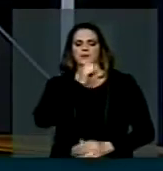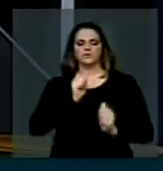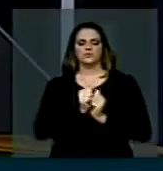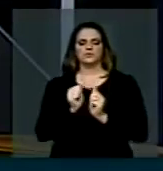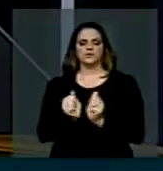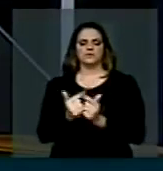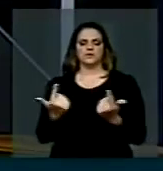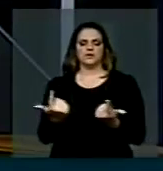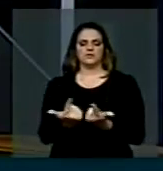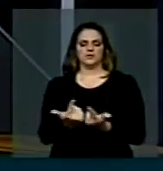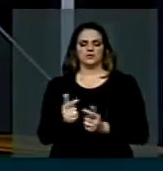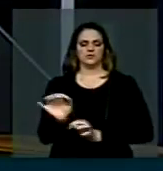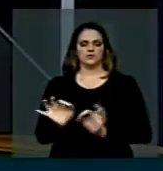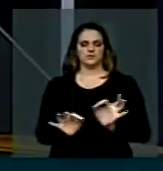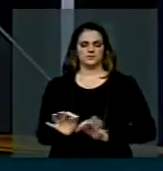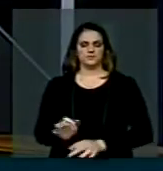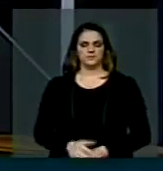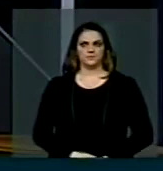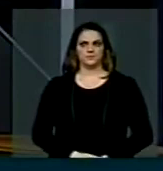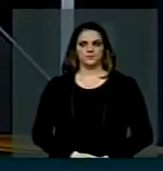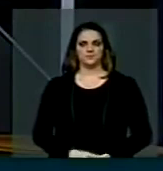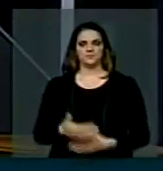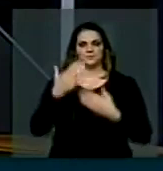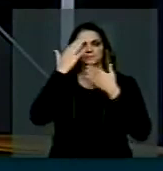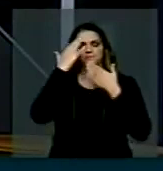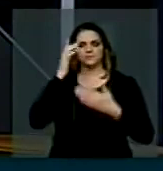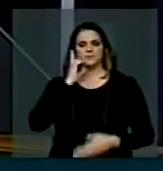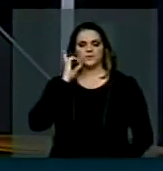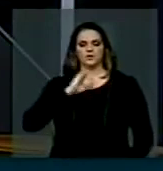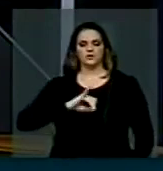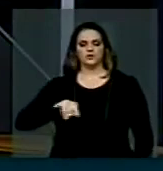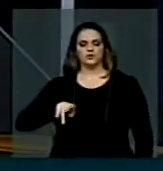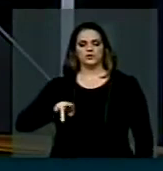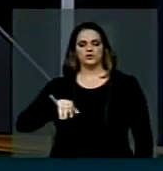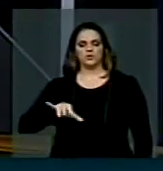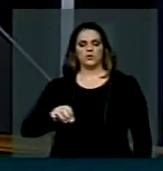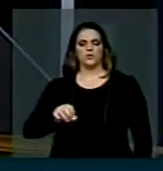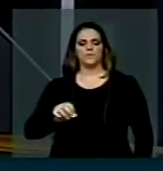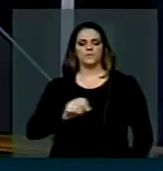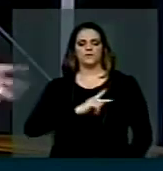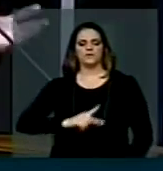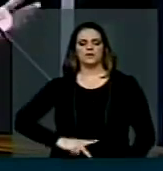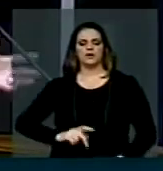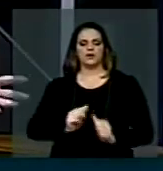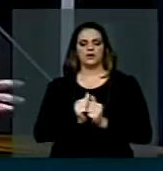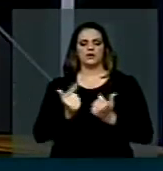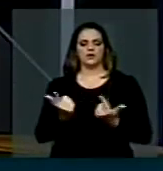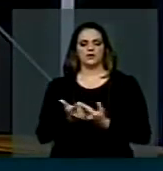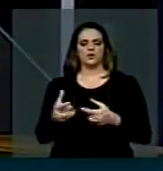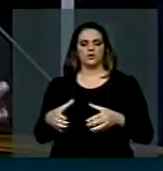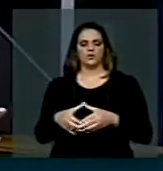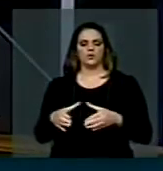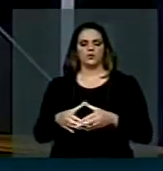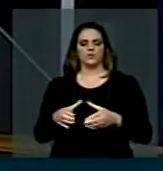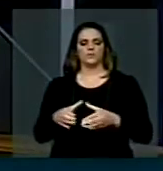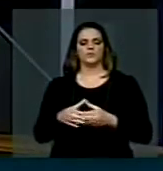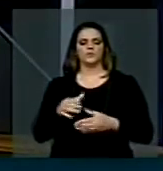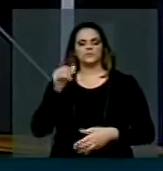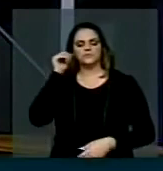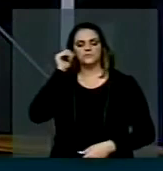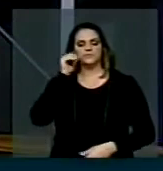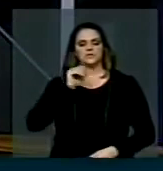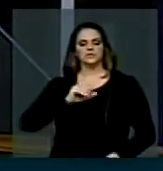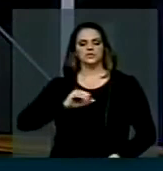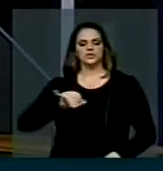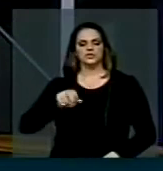Assembleia Legislativa. Quero agradecer ao deputado Júnior Favacho, presidente da Assembleia Legislativa e sua equipe, em nome da Jesus, em